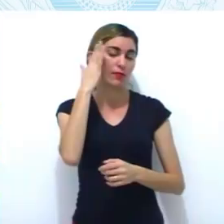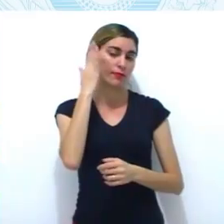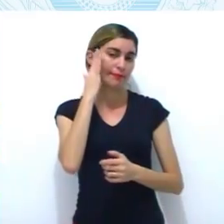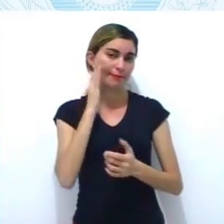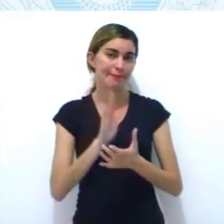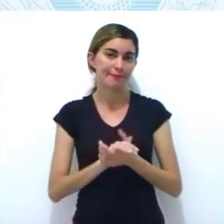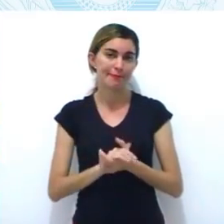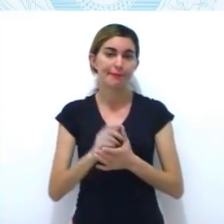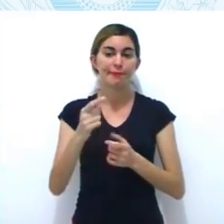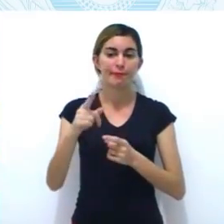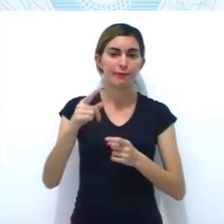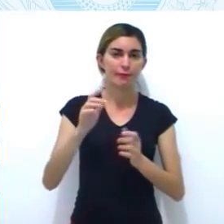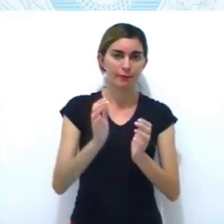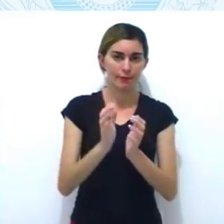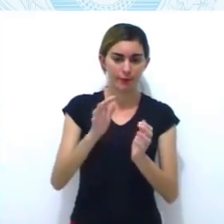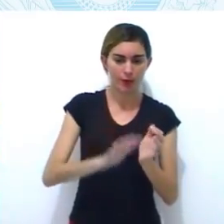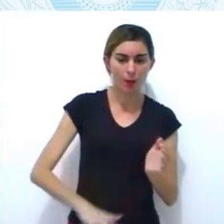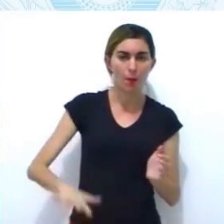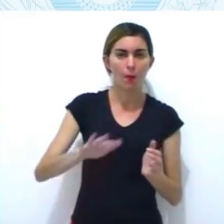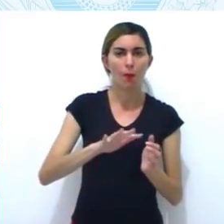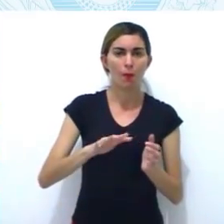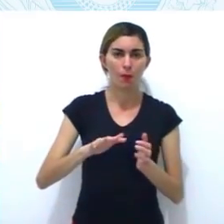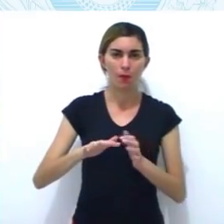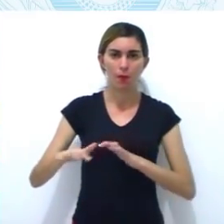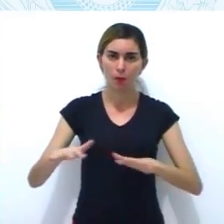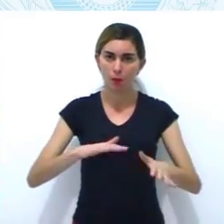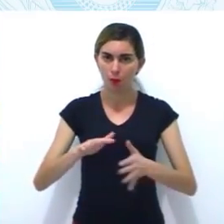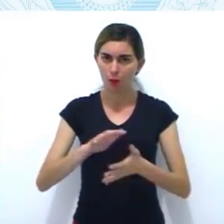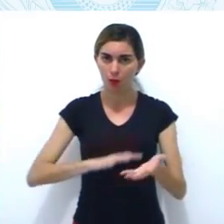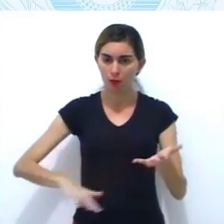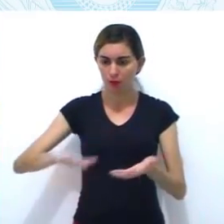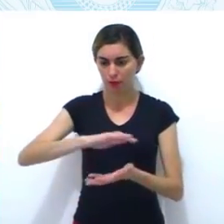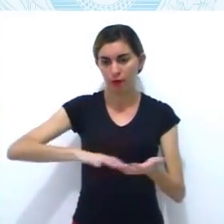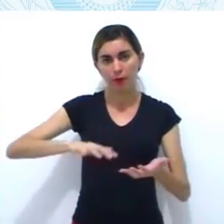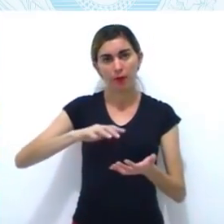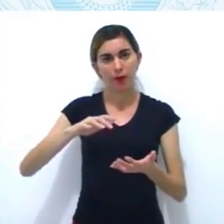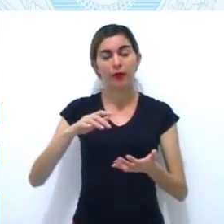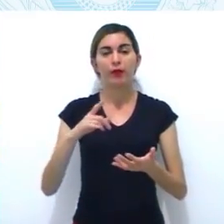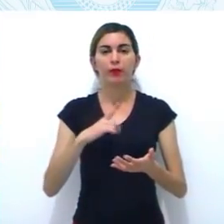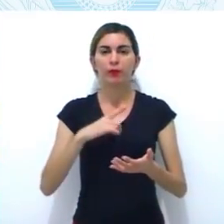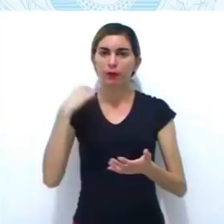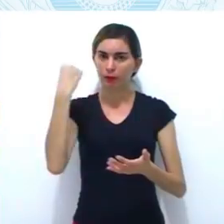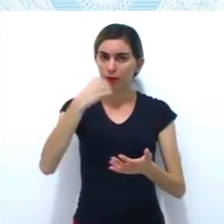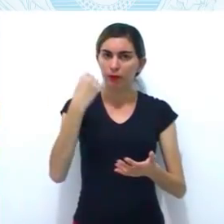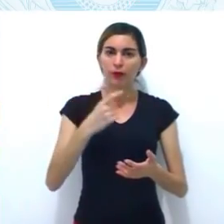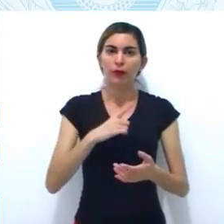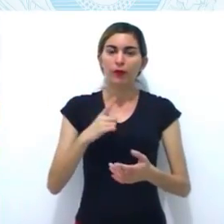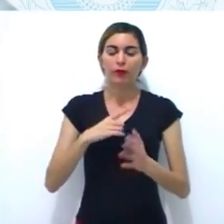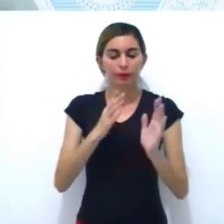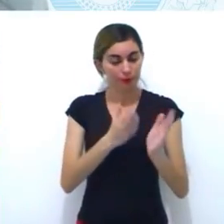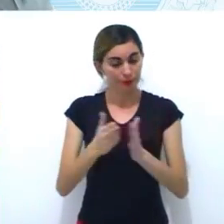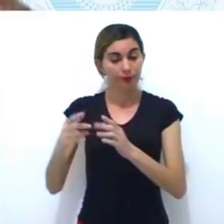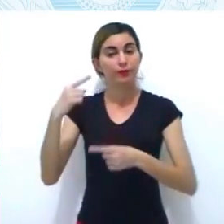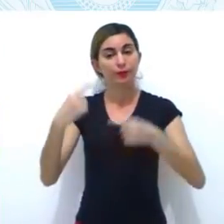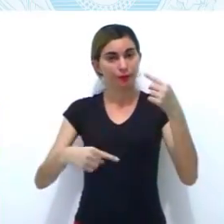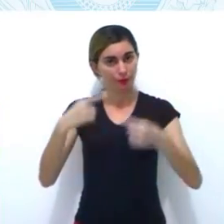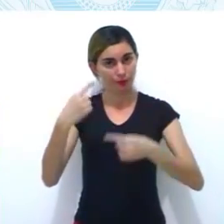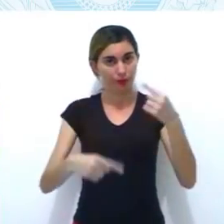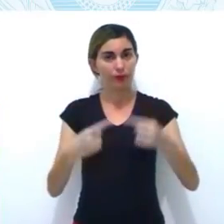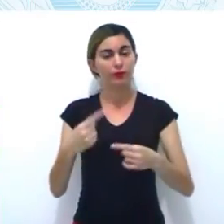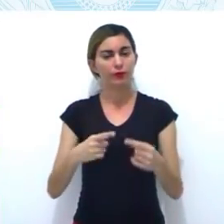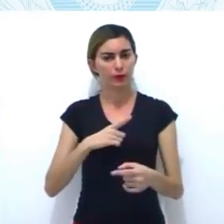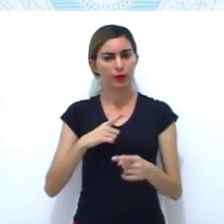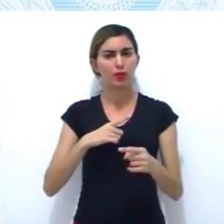saibam que esses movimentos possuíam o quê? Certa organização política e militar. Além de contar